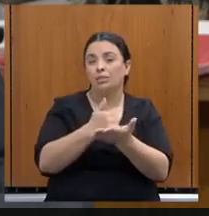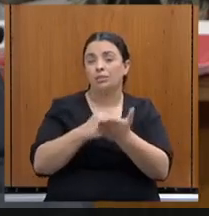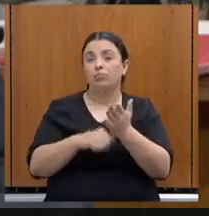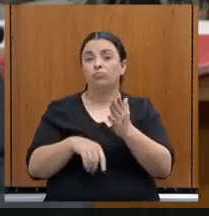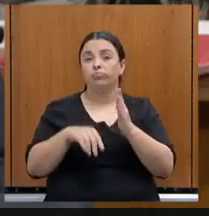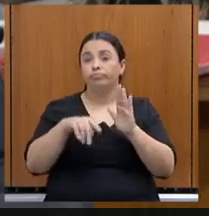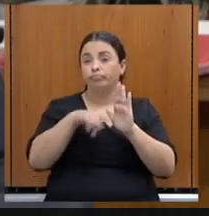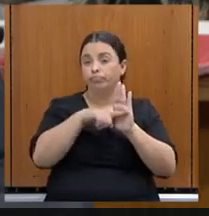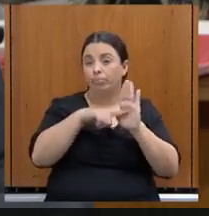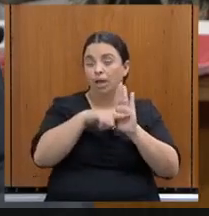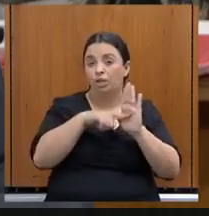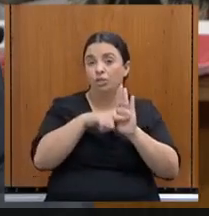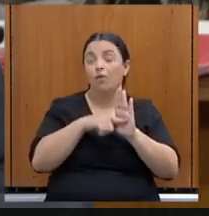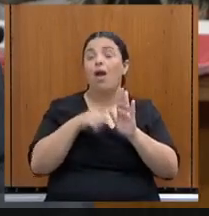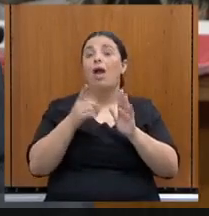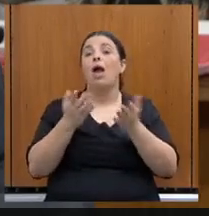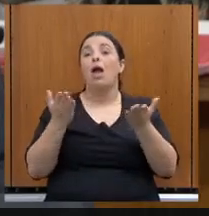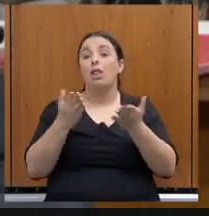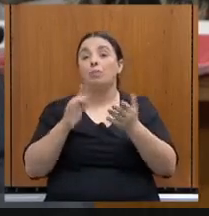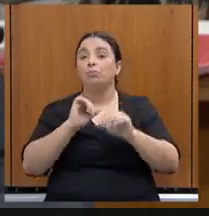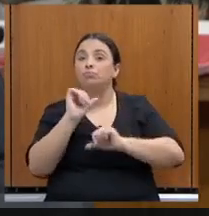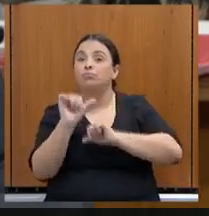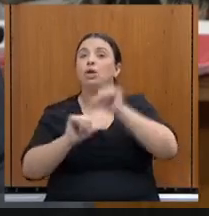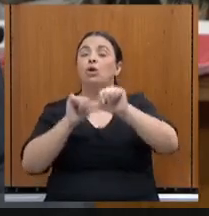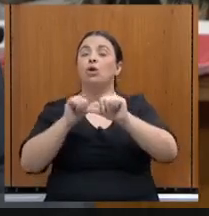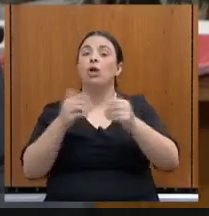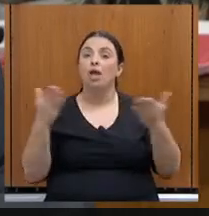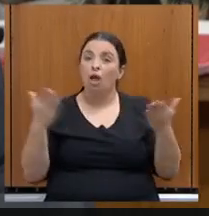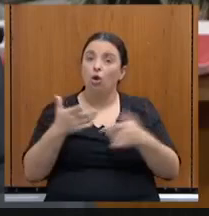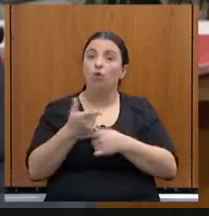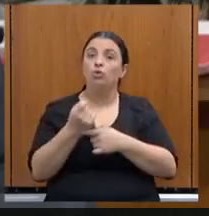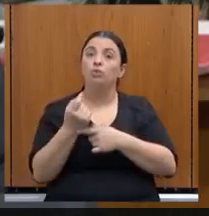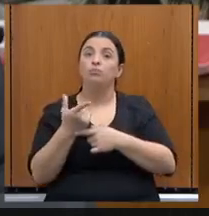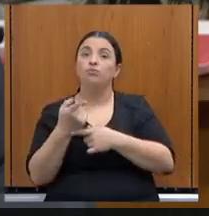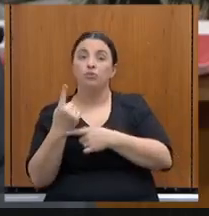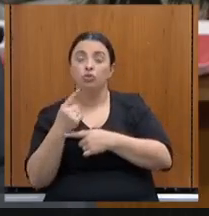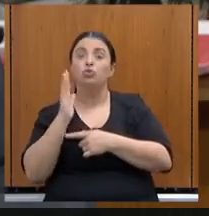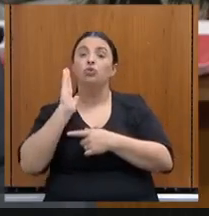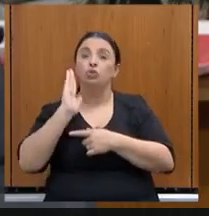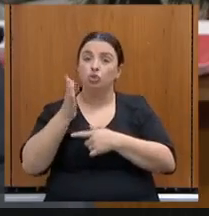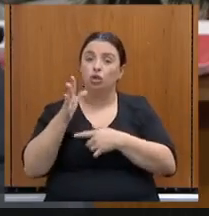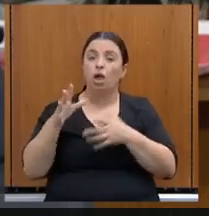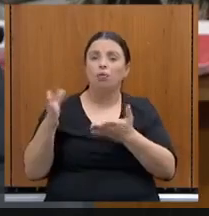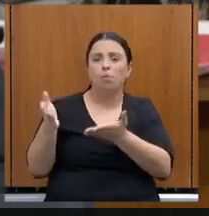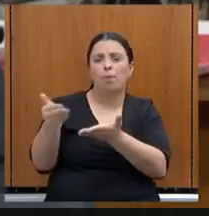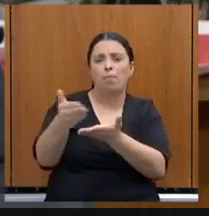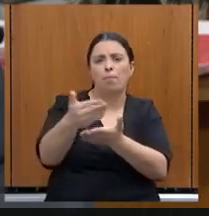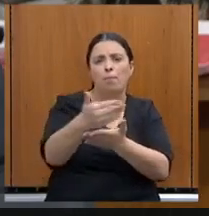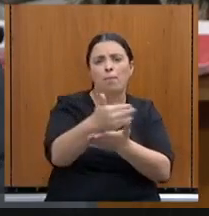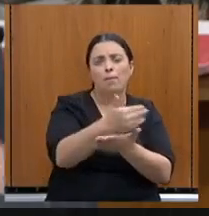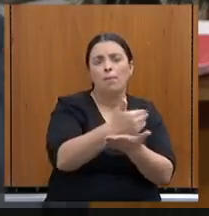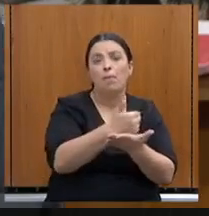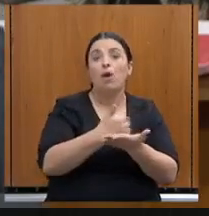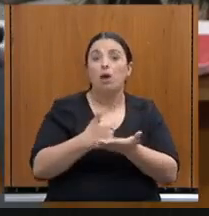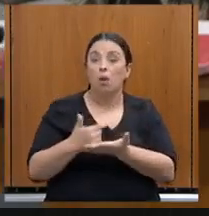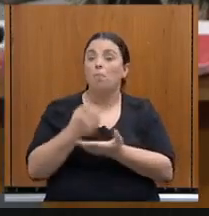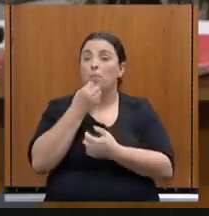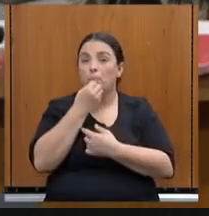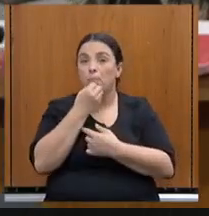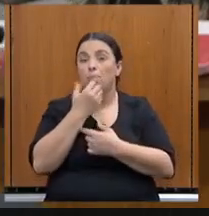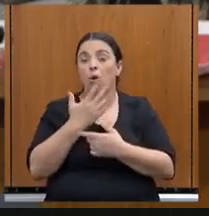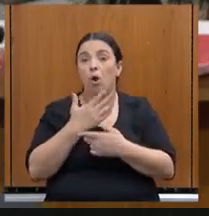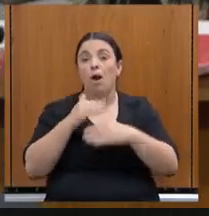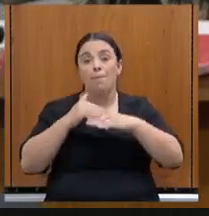e, ao longo do ano, e este ano, também, há uma arrecadação muito expressiva, acima da prevista na lei